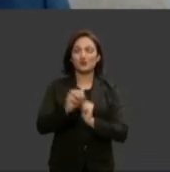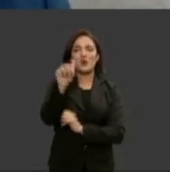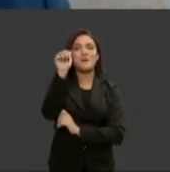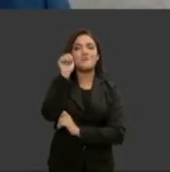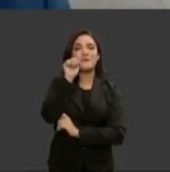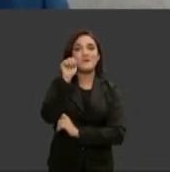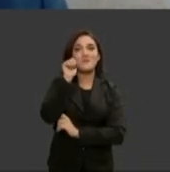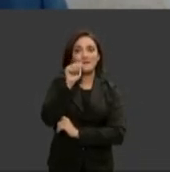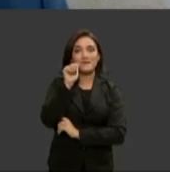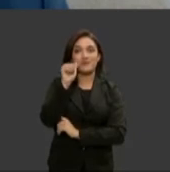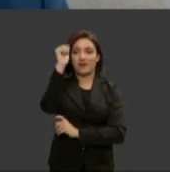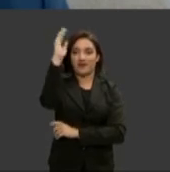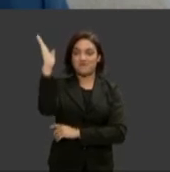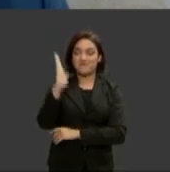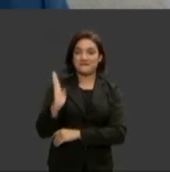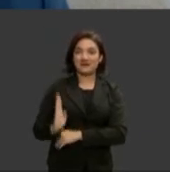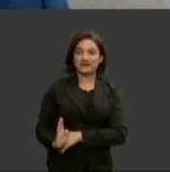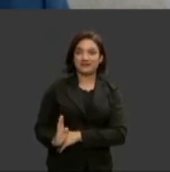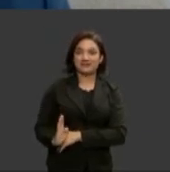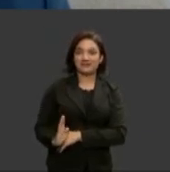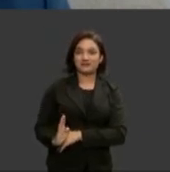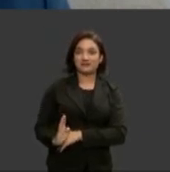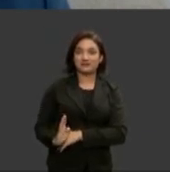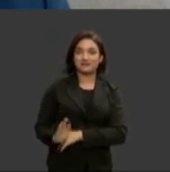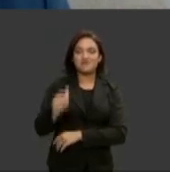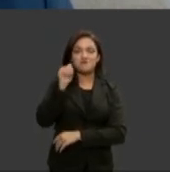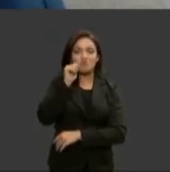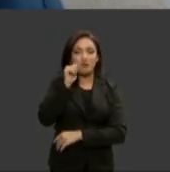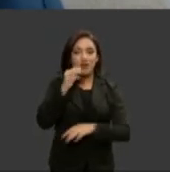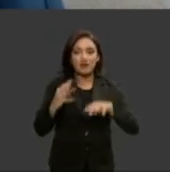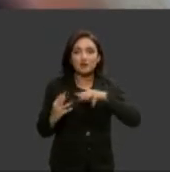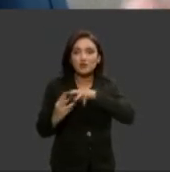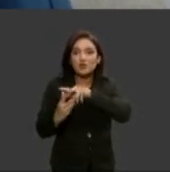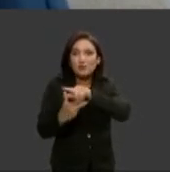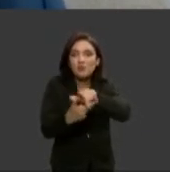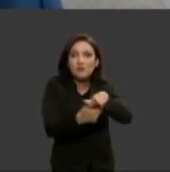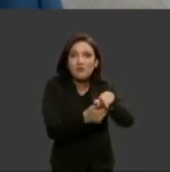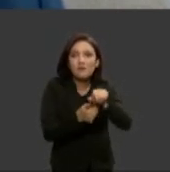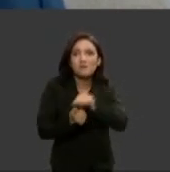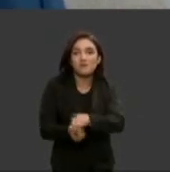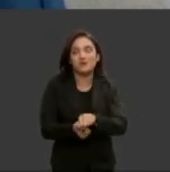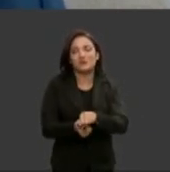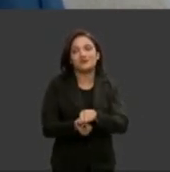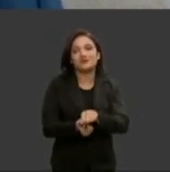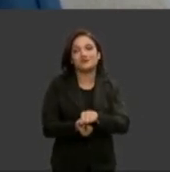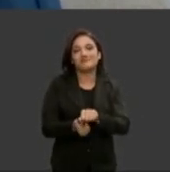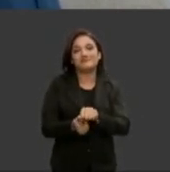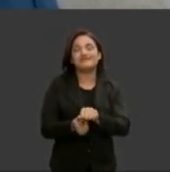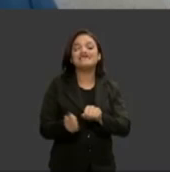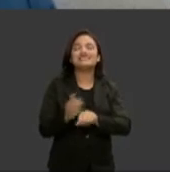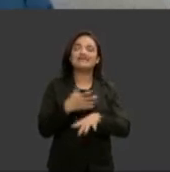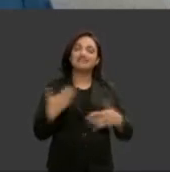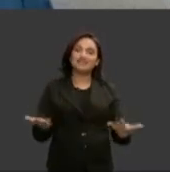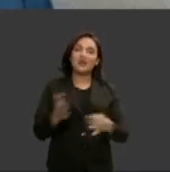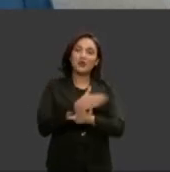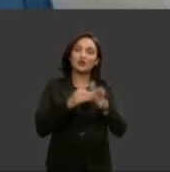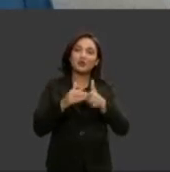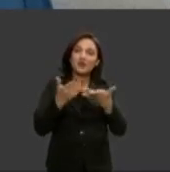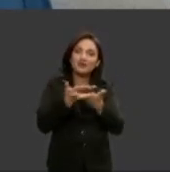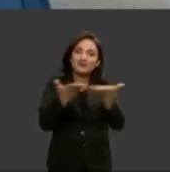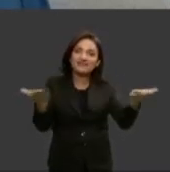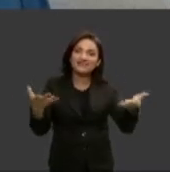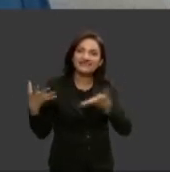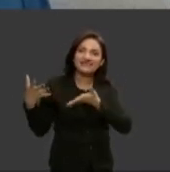deste país as mulheres deste planeta em nome de todos vocês que participaram deste encontro